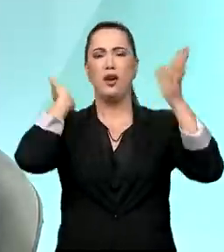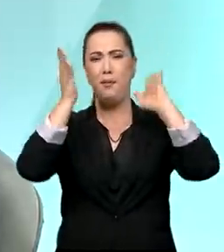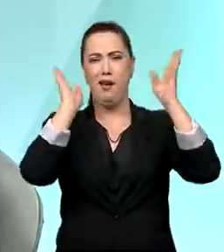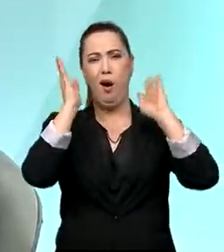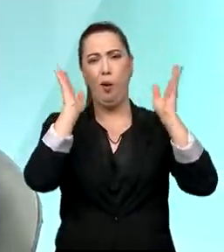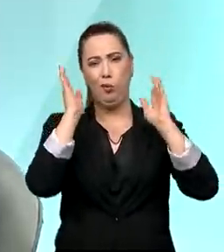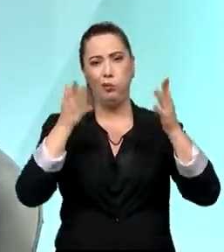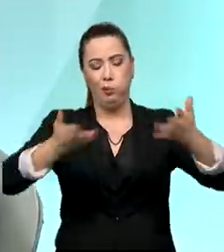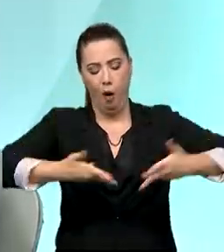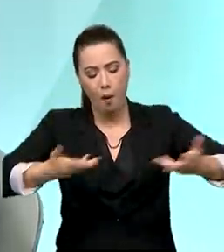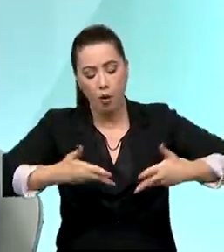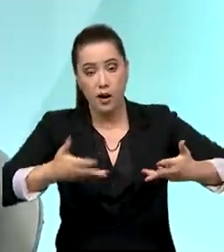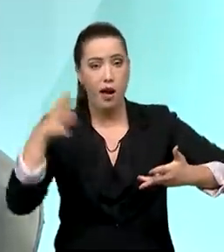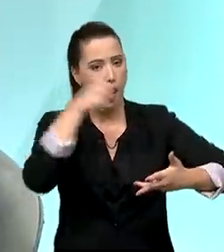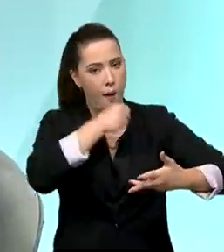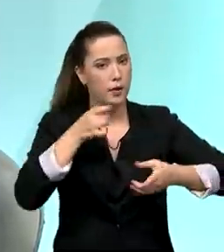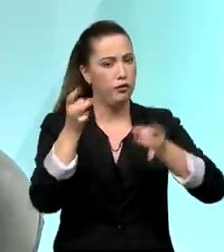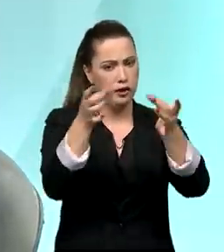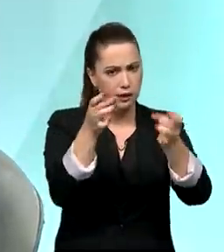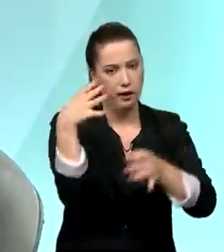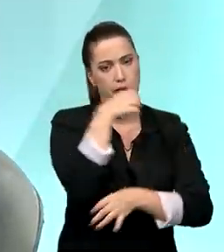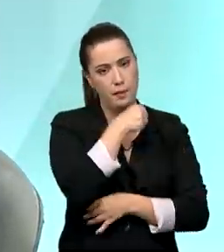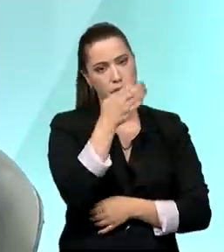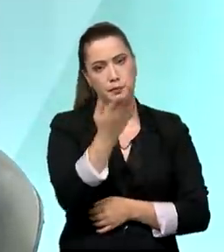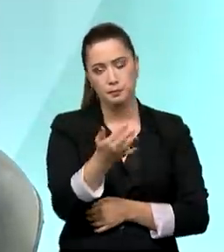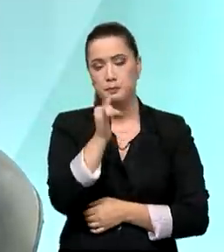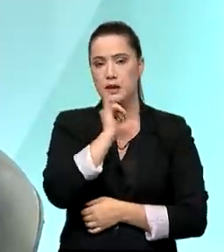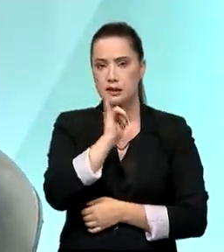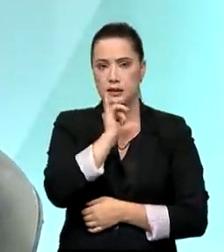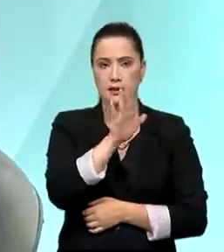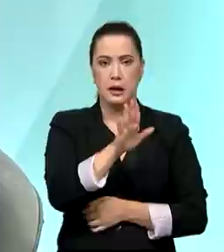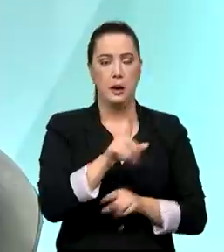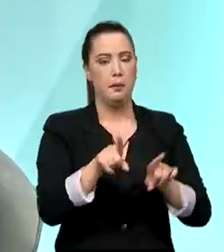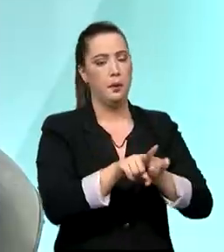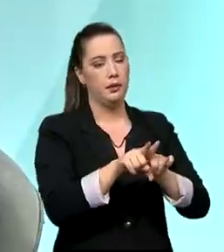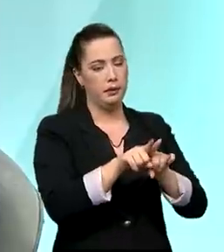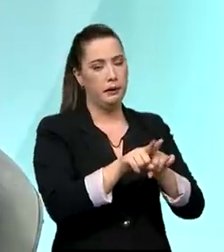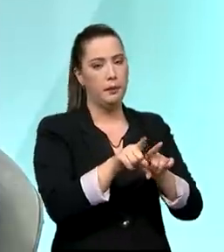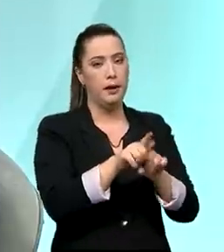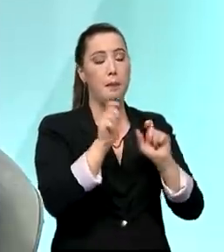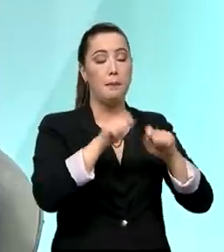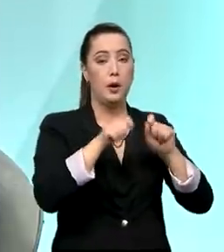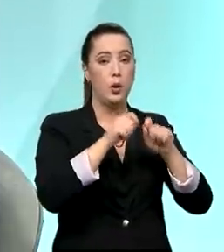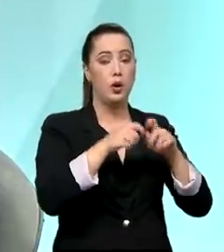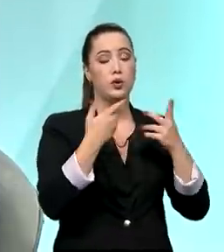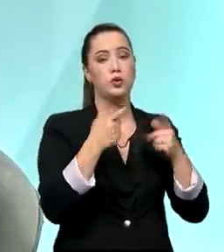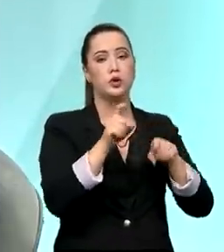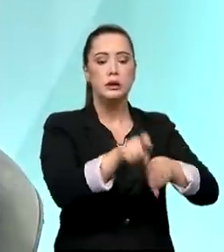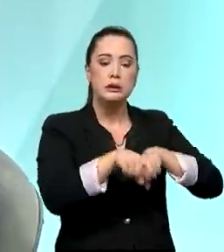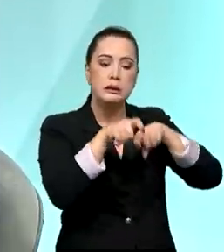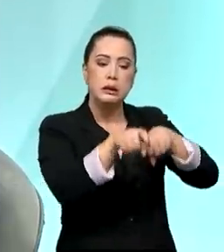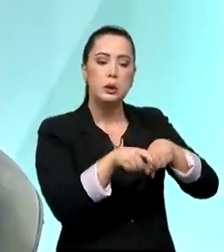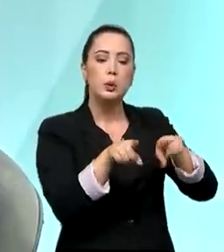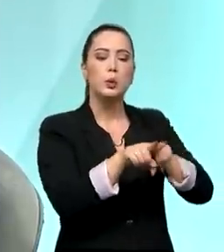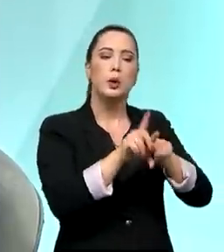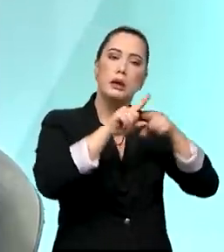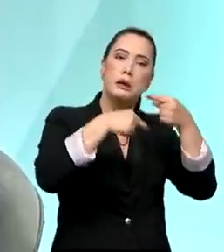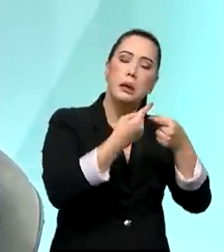você pode fazer, por exemplo, com que pecuária extensiva, pastos, possam vir a ser